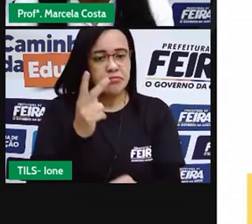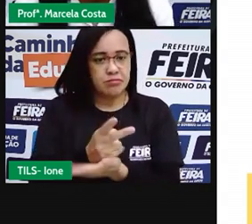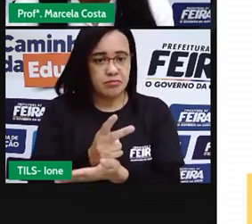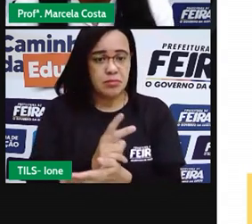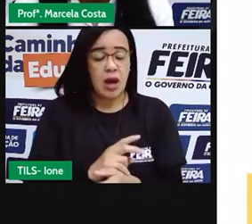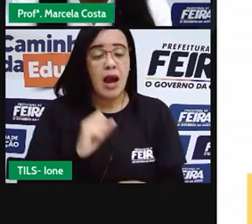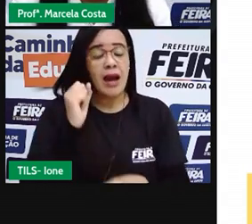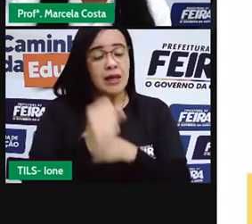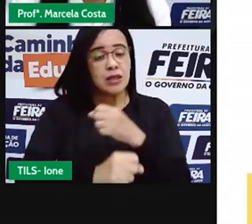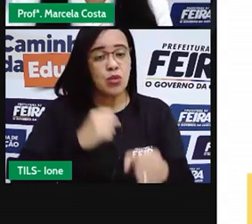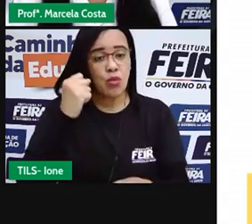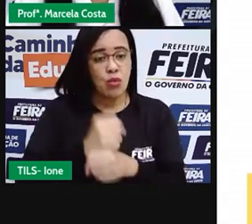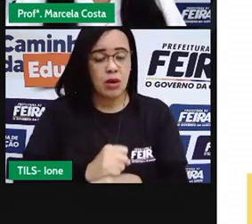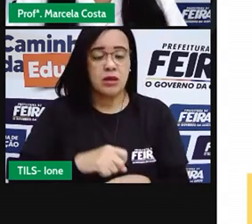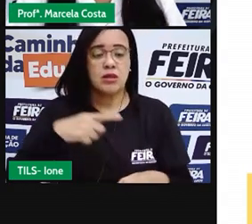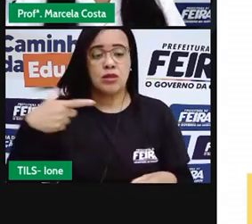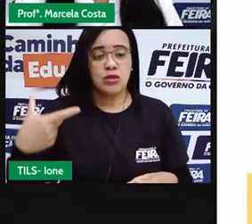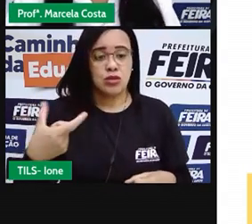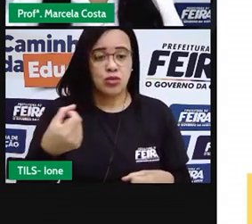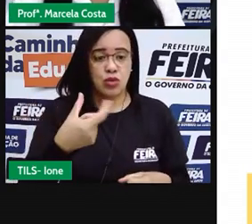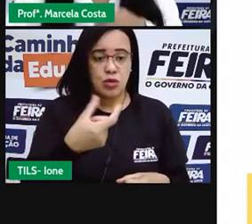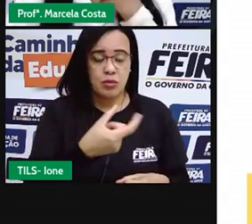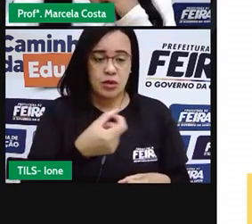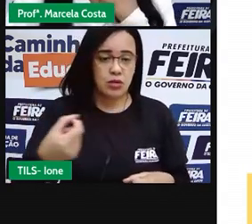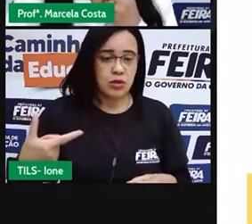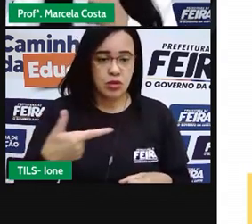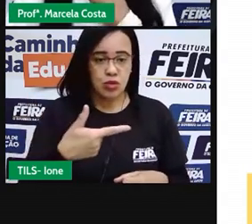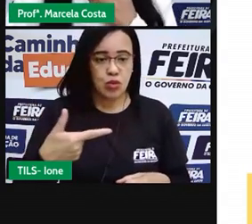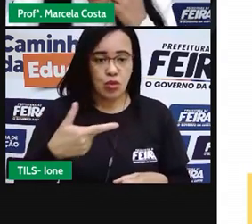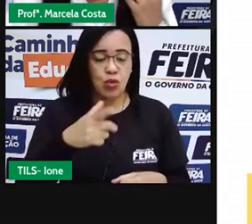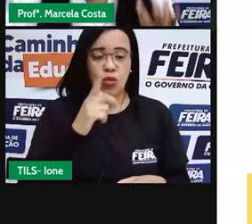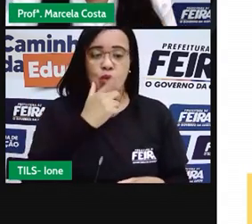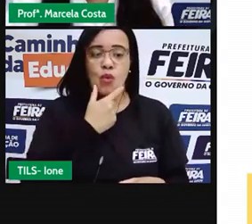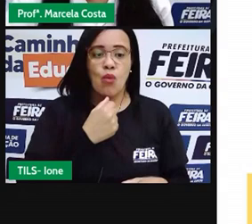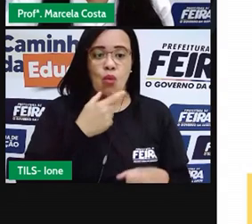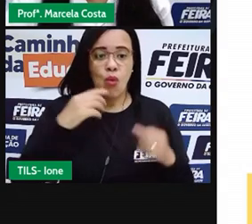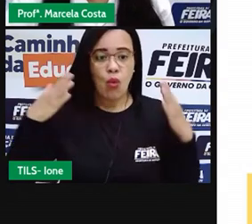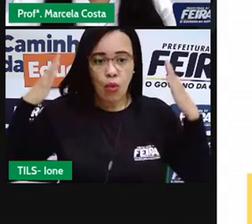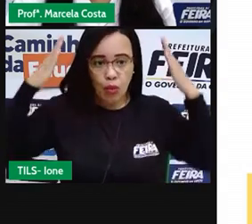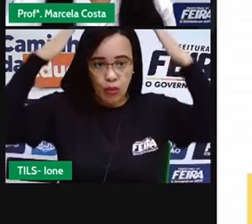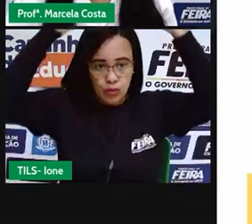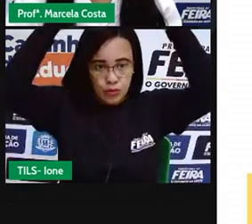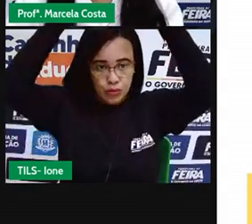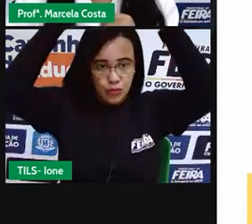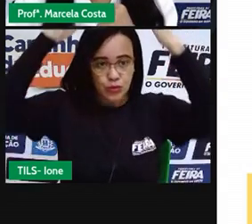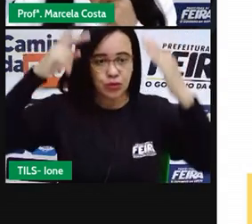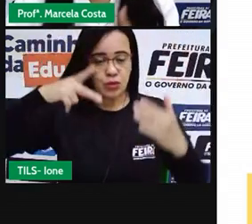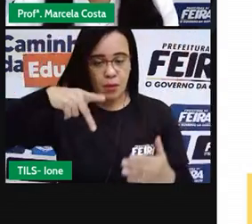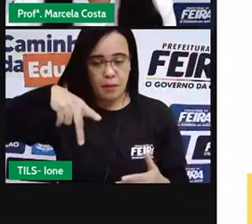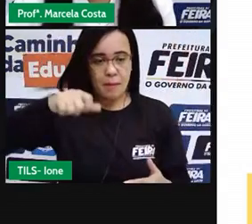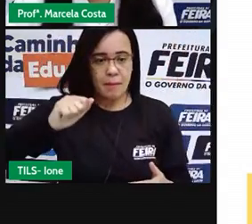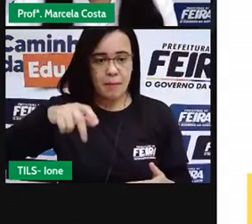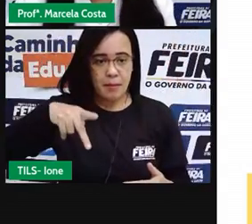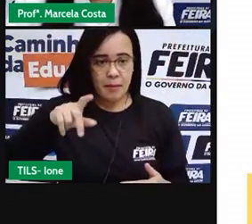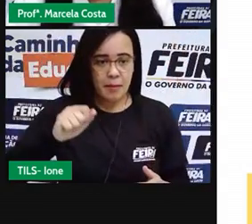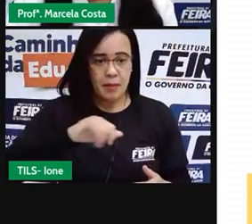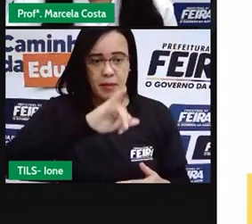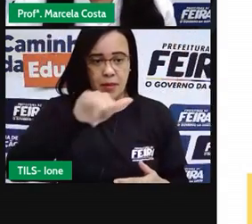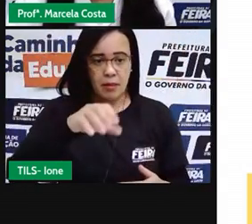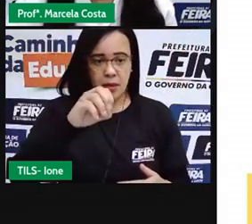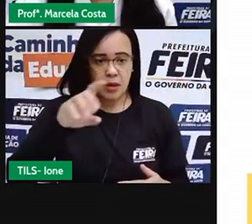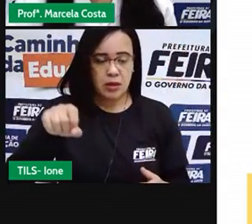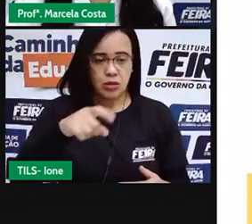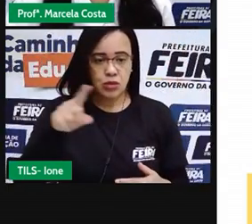2002, o Papa João Paulo II nomeou aí